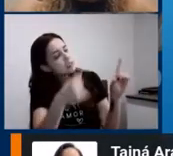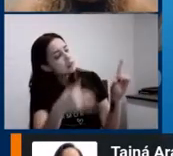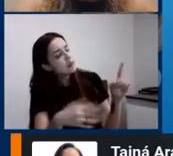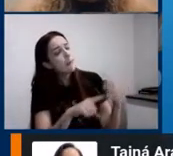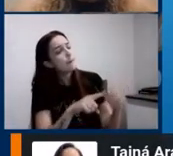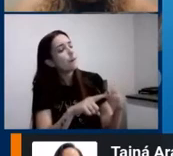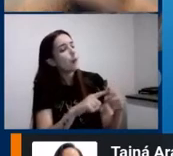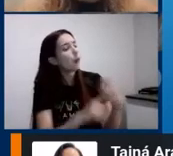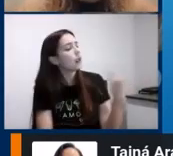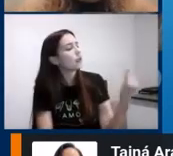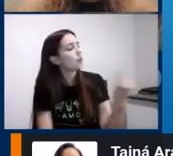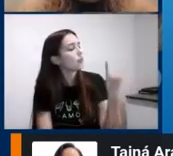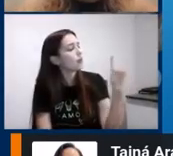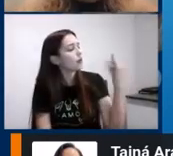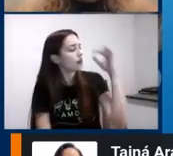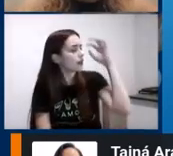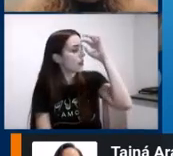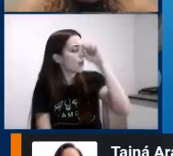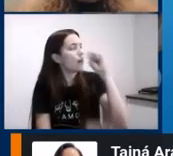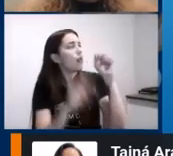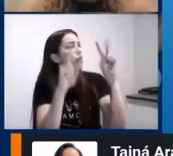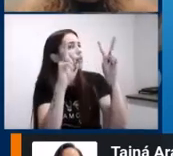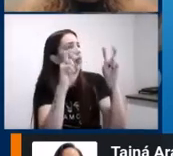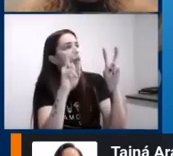aprender aquilo que eu vou ensinar